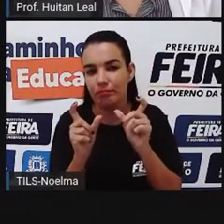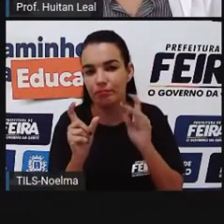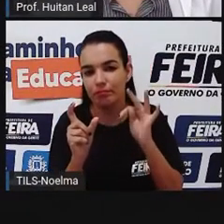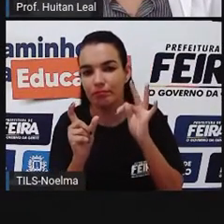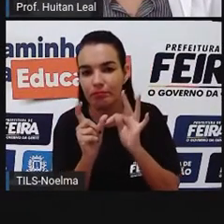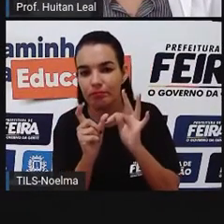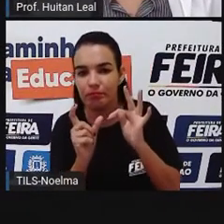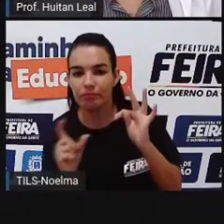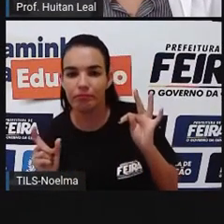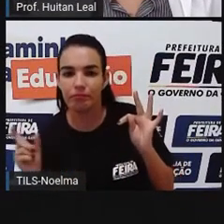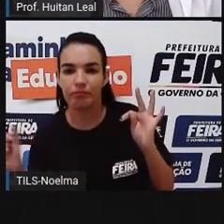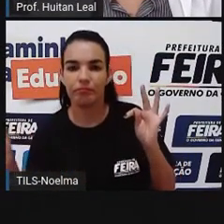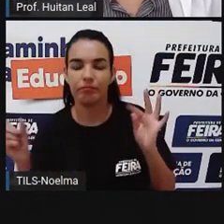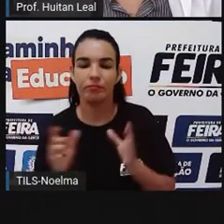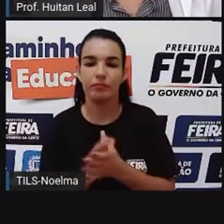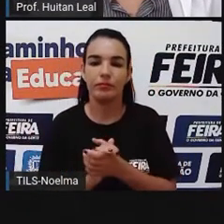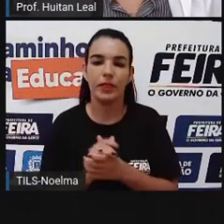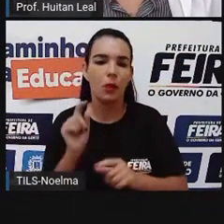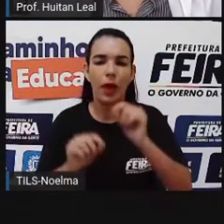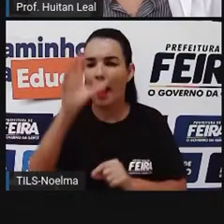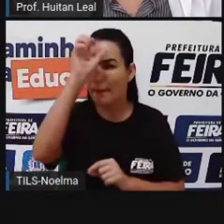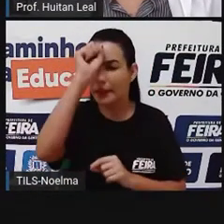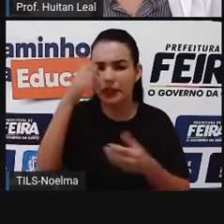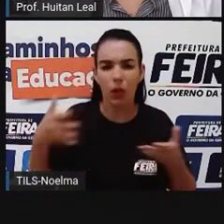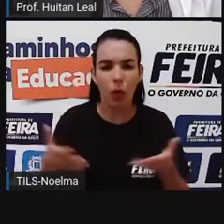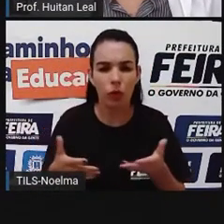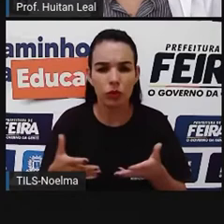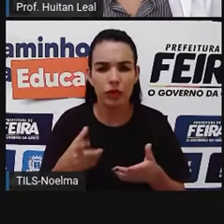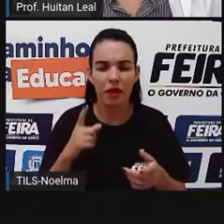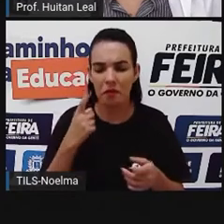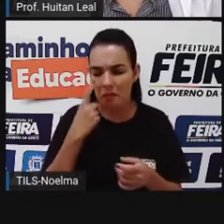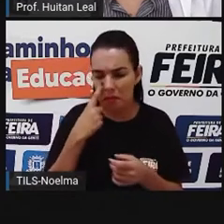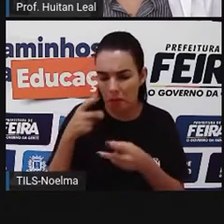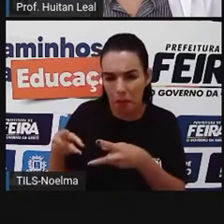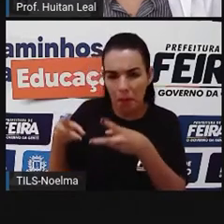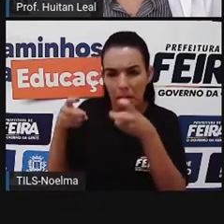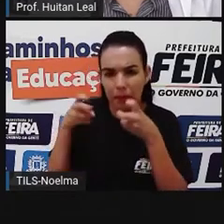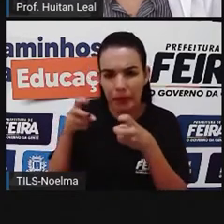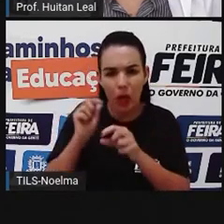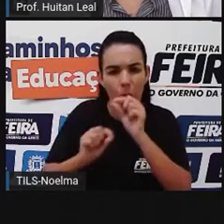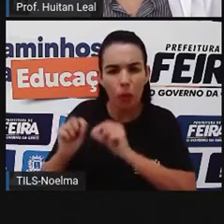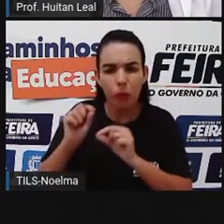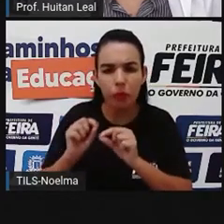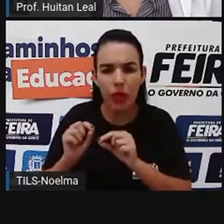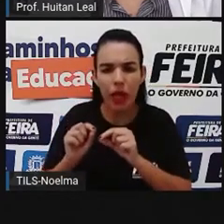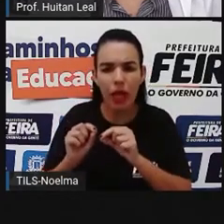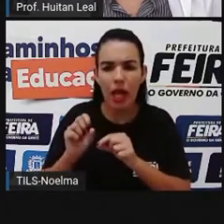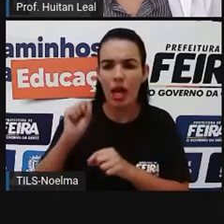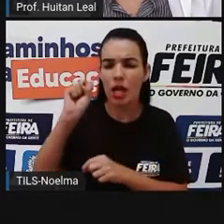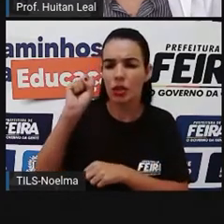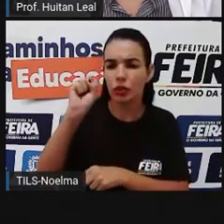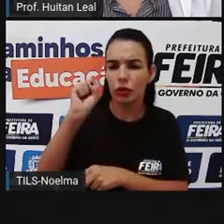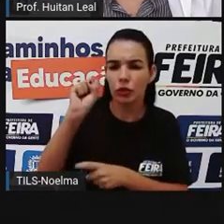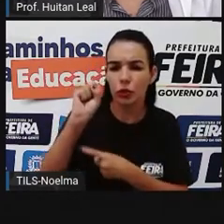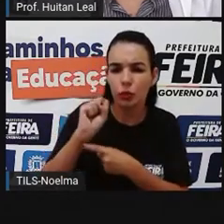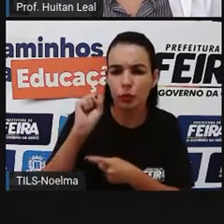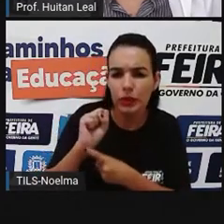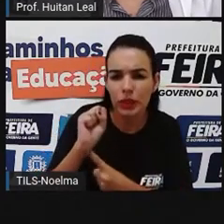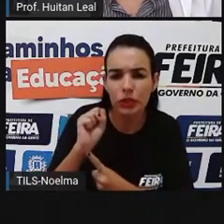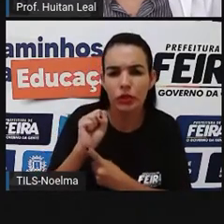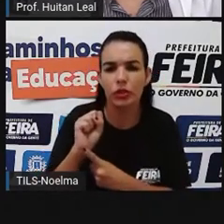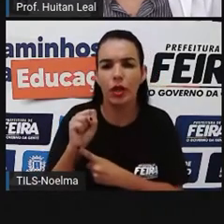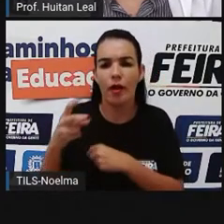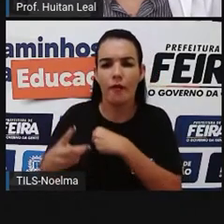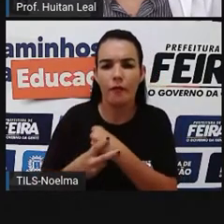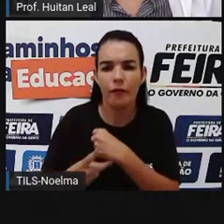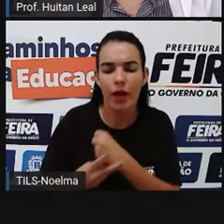e diferenciar em textos, substantivos e verbos e suas funções na oração, agente, ação ou